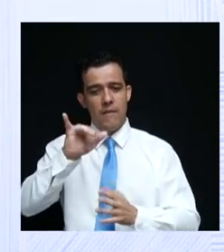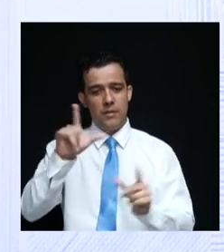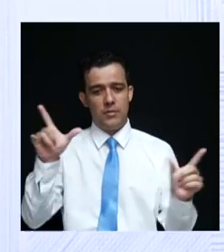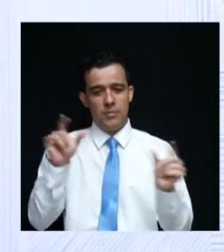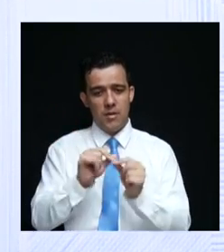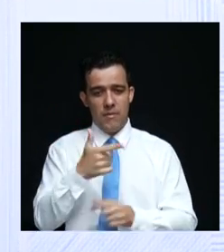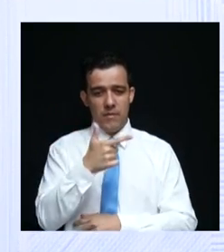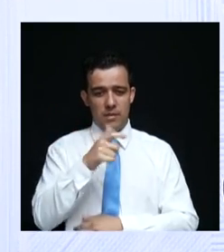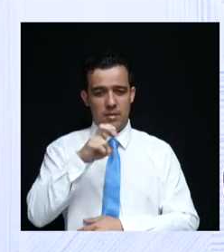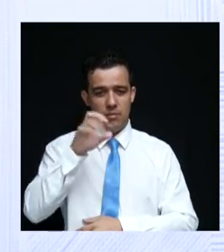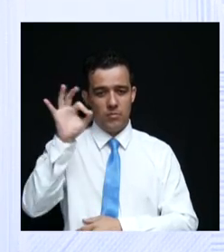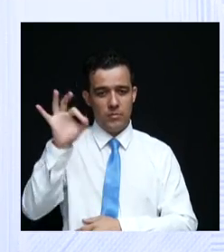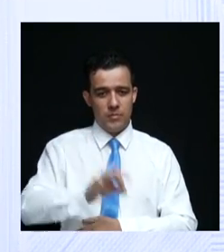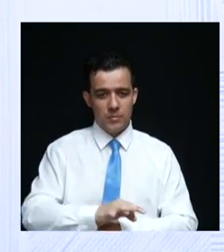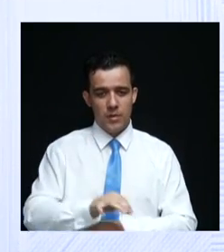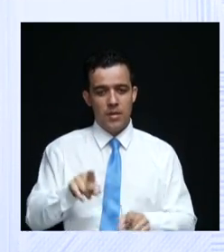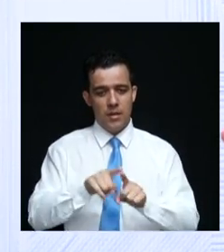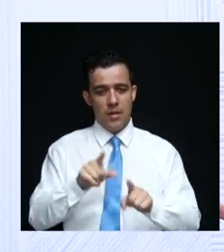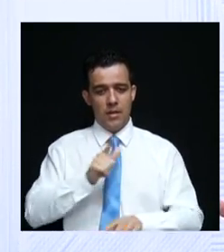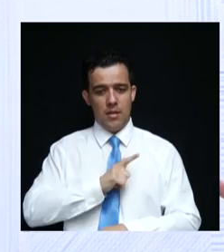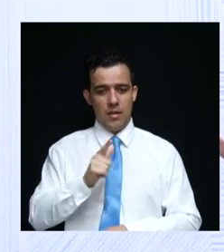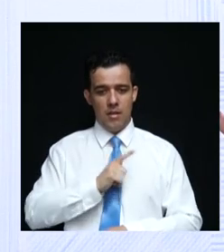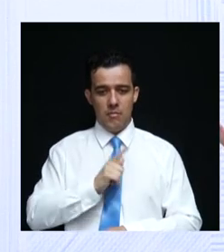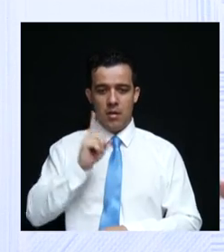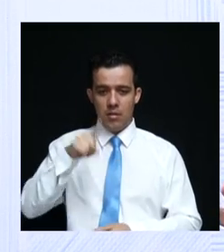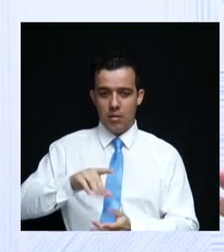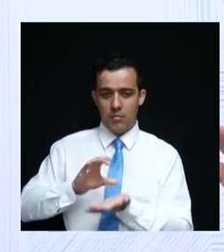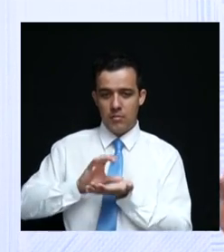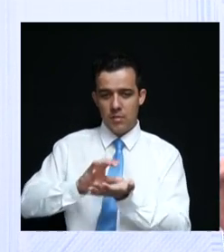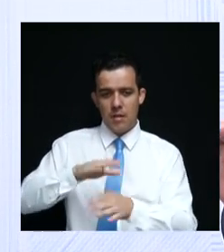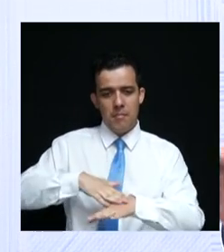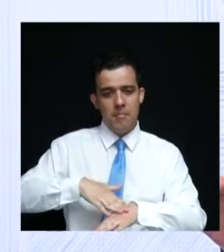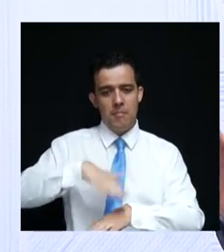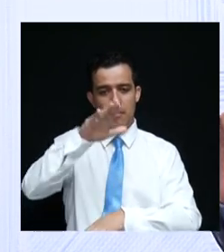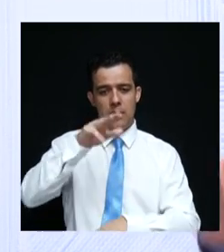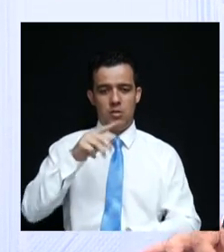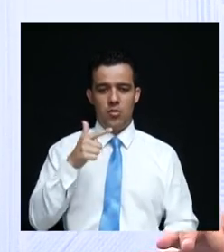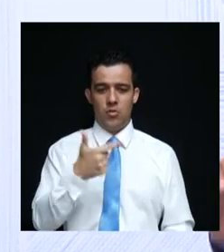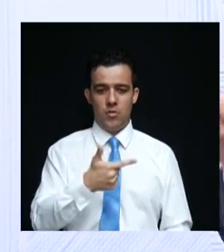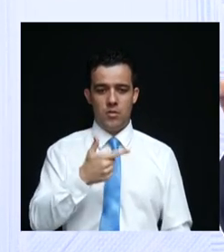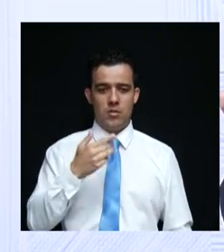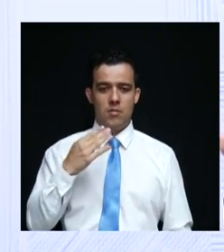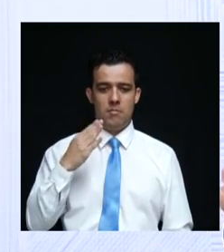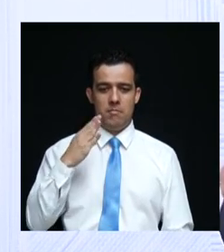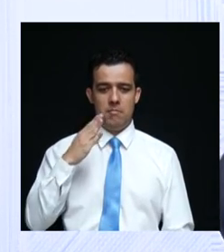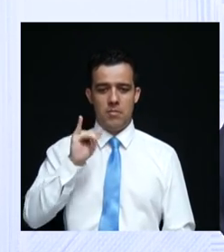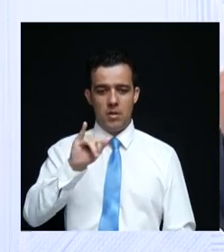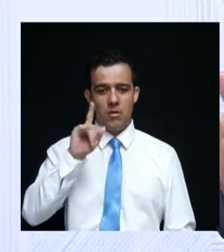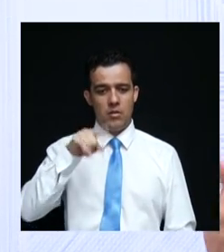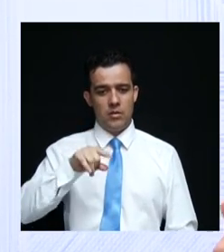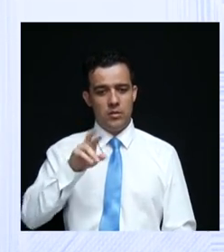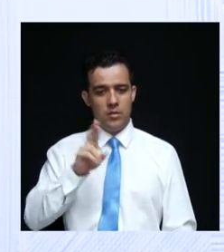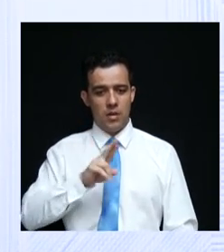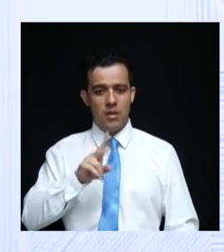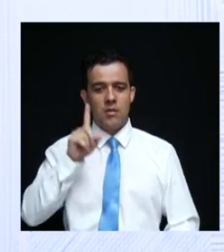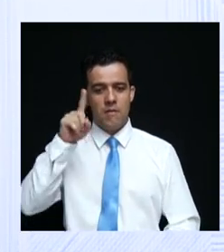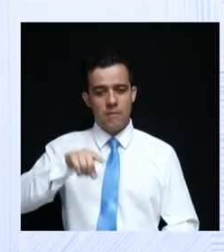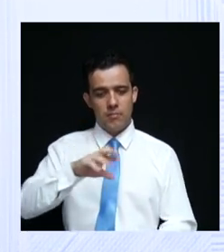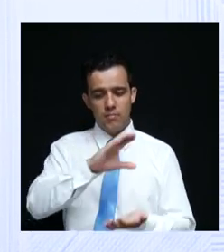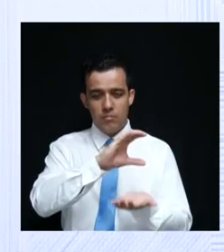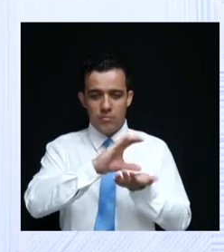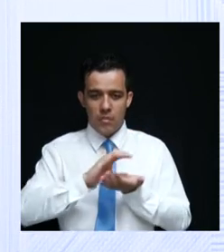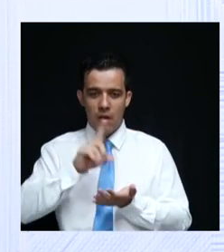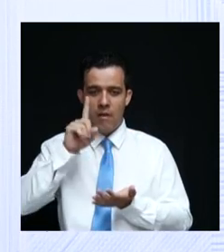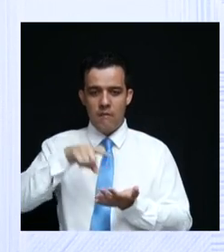25% e teremos uma receita líquida de mais de 2 bilhões de reais. Receita que vai sobrar no